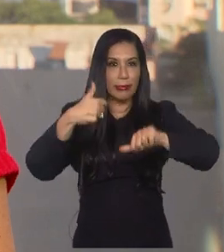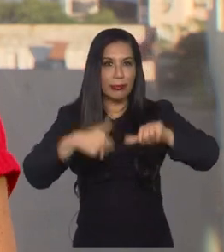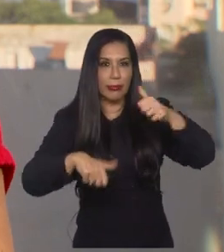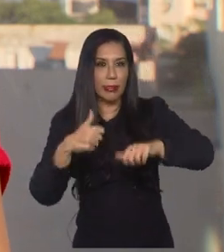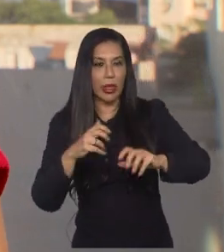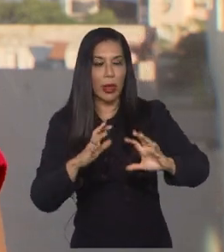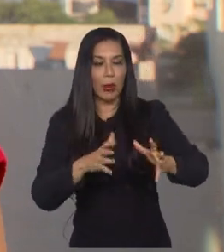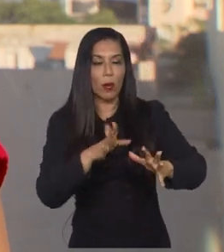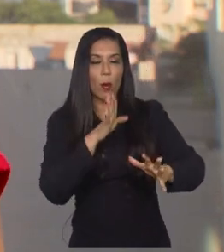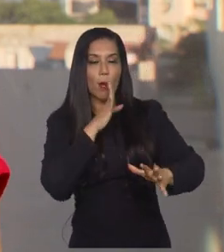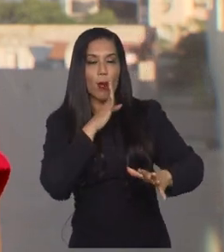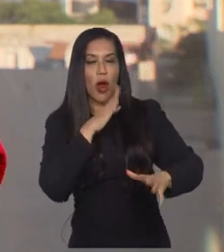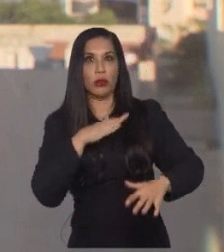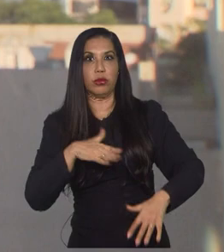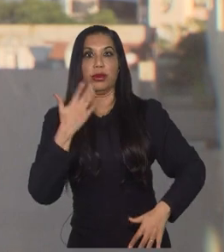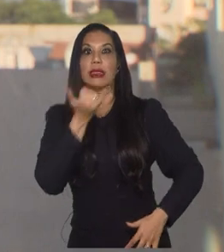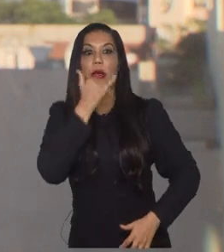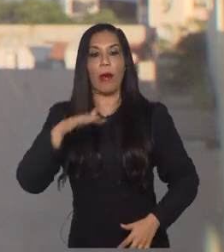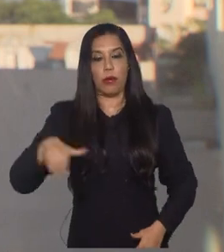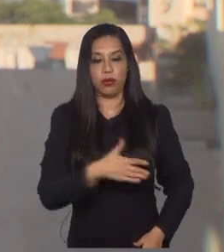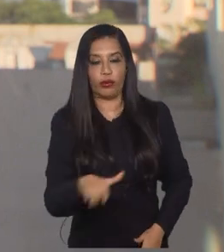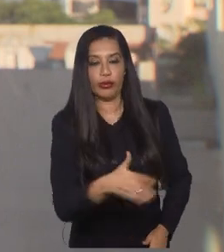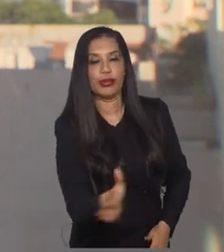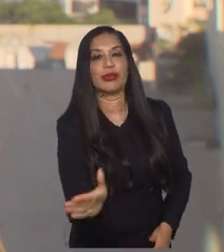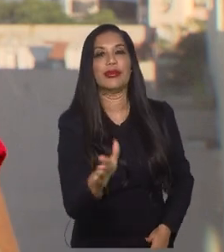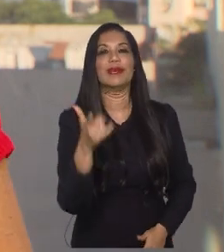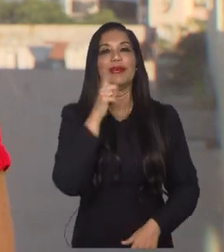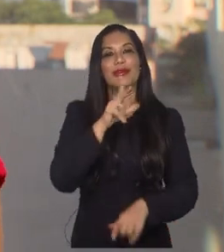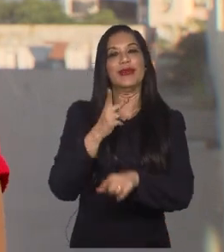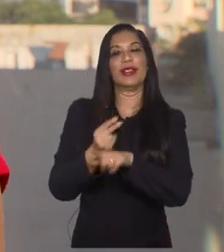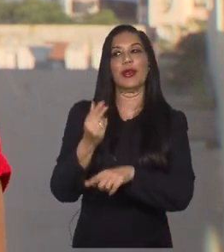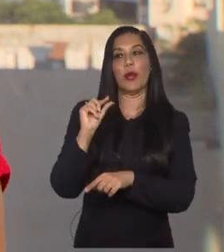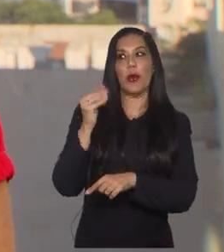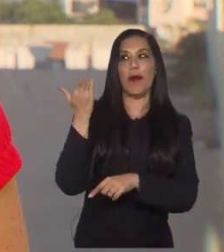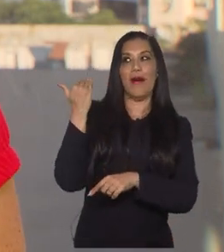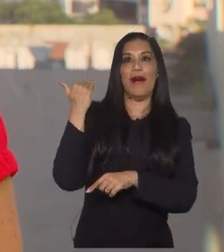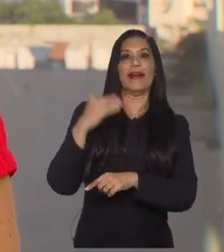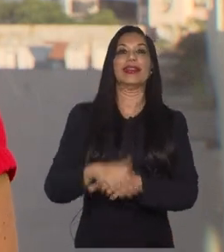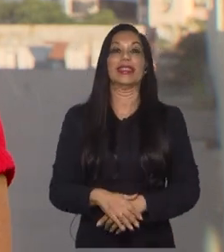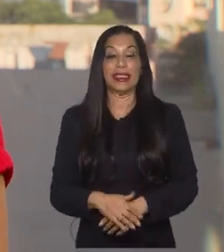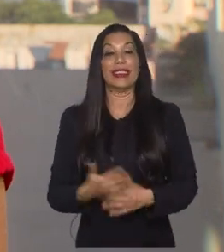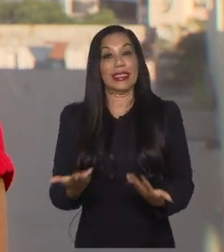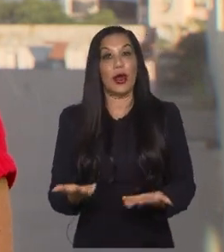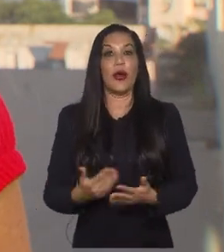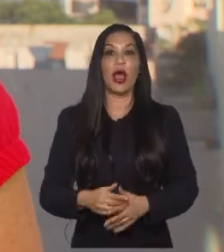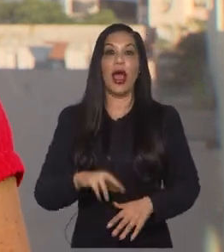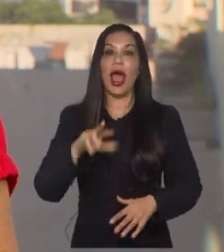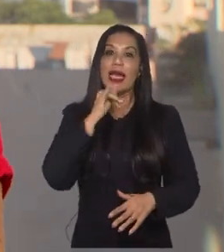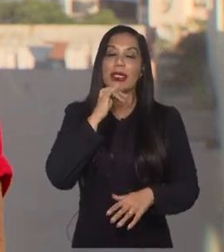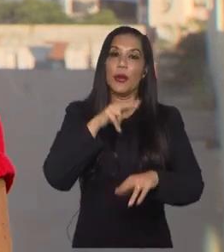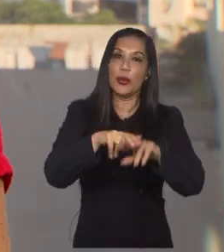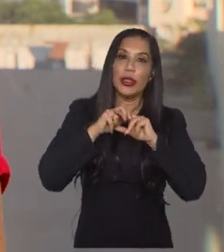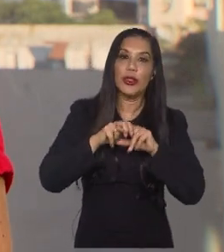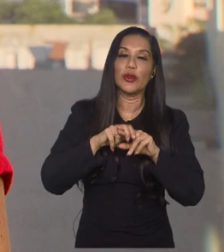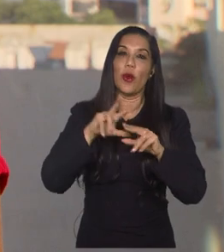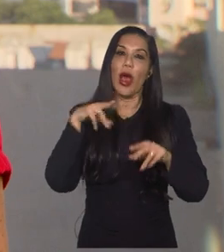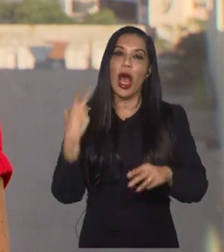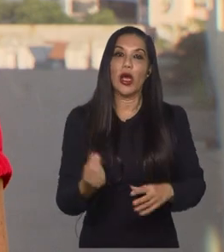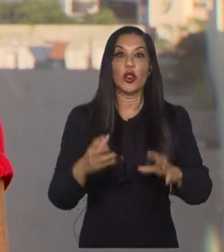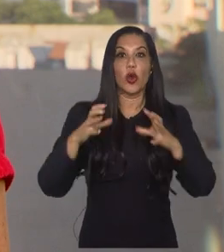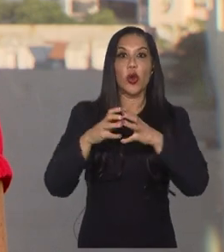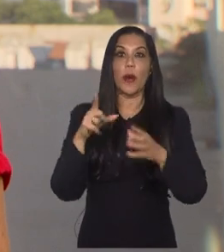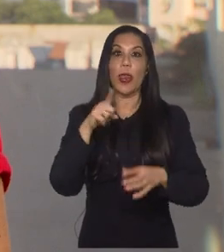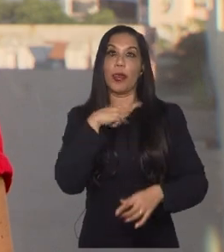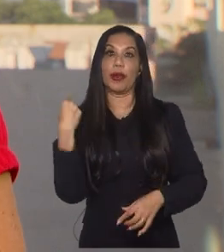na bola parada, conseguir surpreender, que foi assim, inclusive, que venceu recentemente em alguns confrontos. Então, por isso que eu acho que essa questão do grupo da